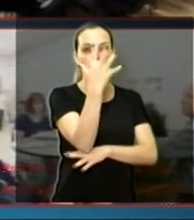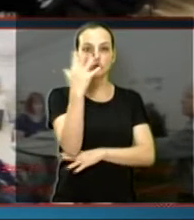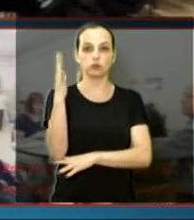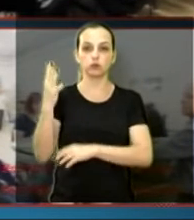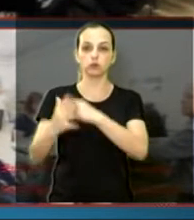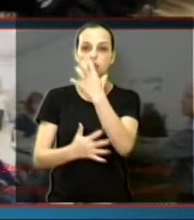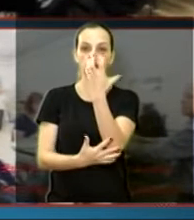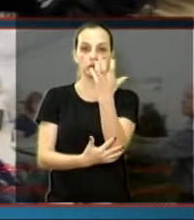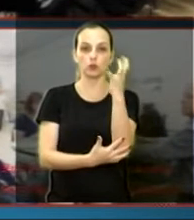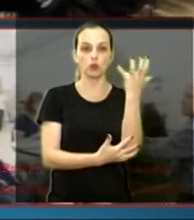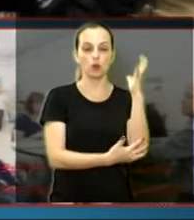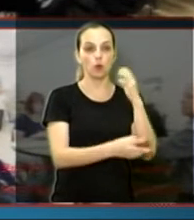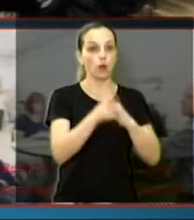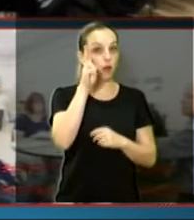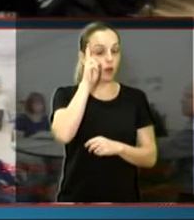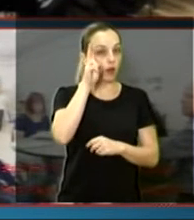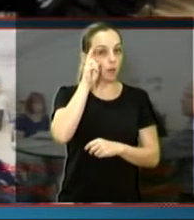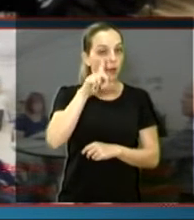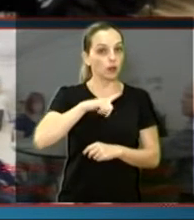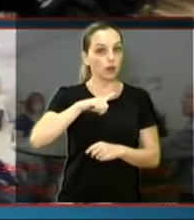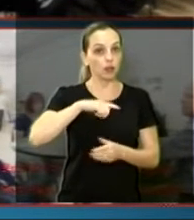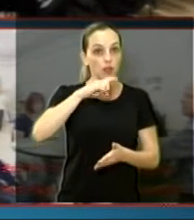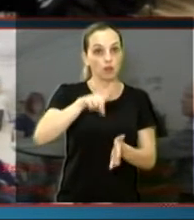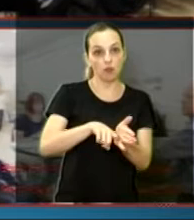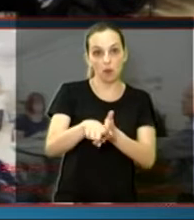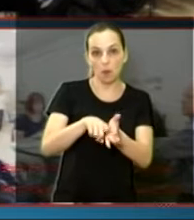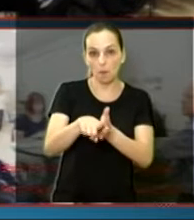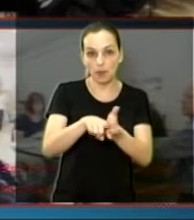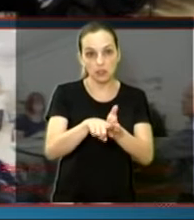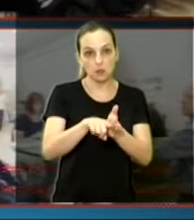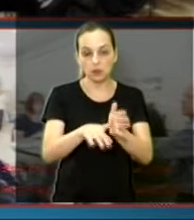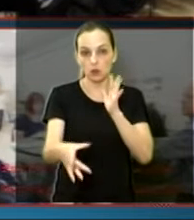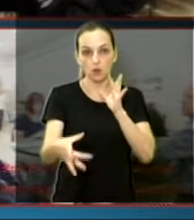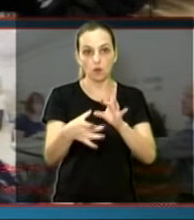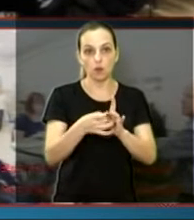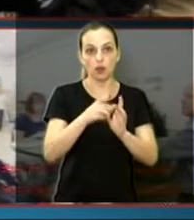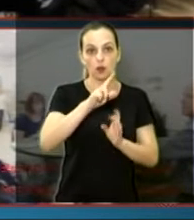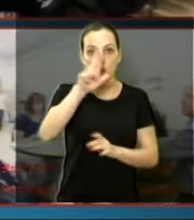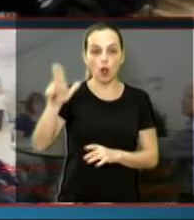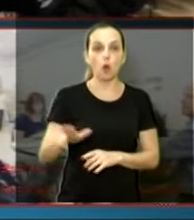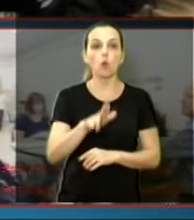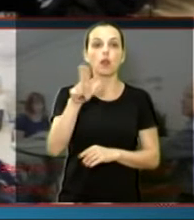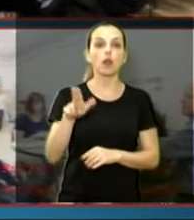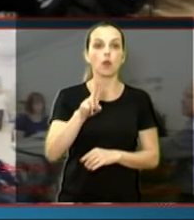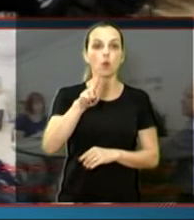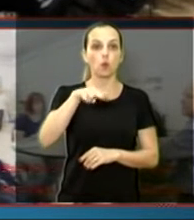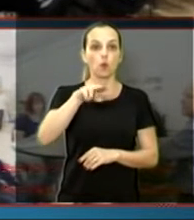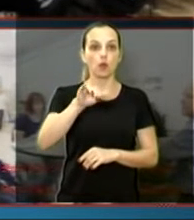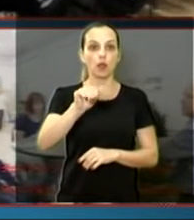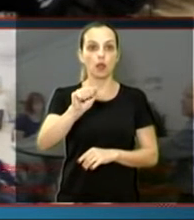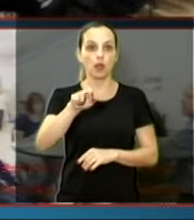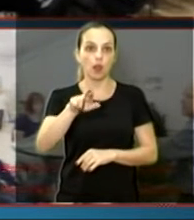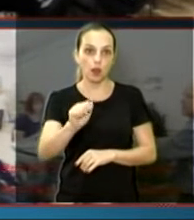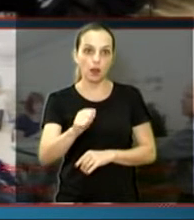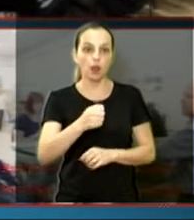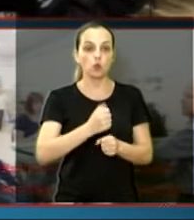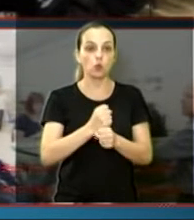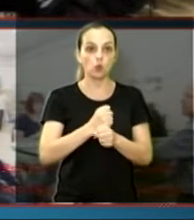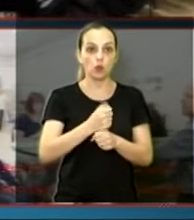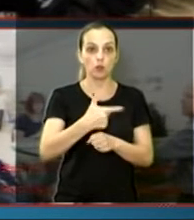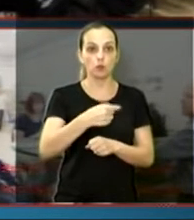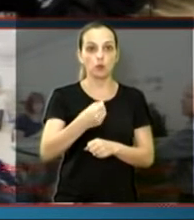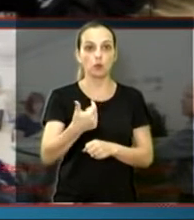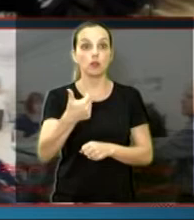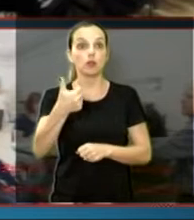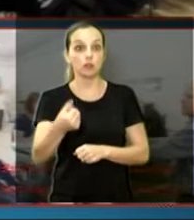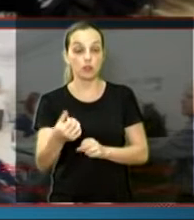só lembrando então que foi feito um inventário, um convênio com a Uniara, em 2016, Prefeitura e Uniara. Esse